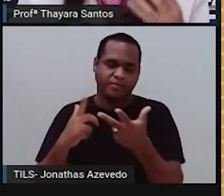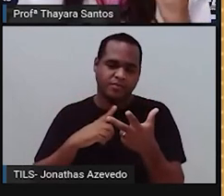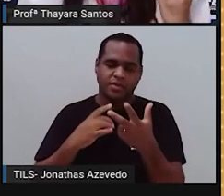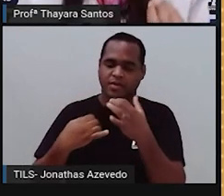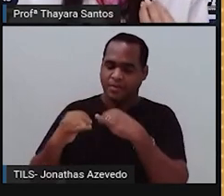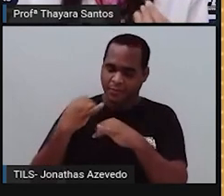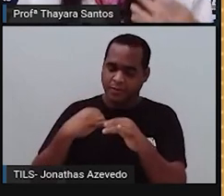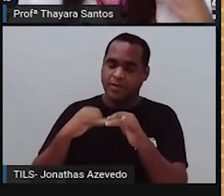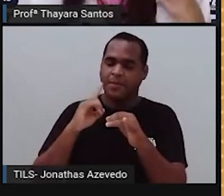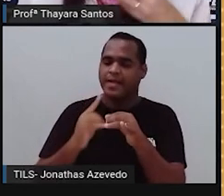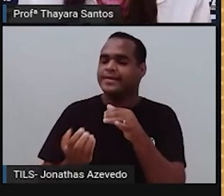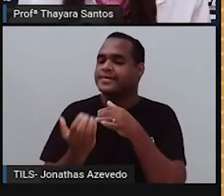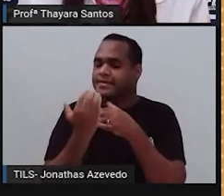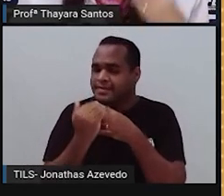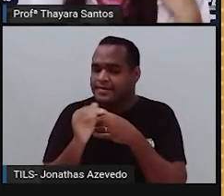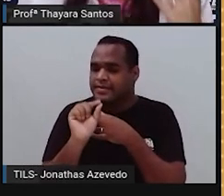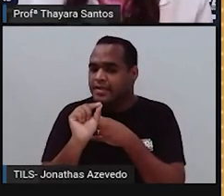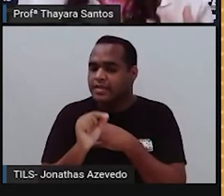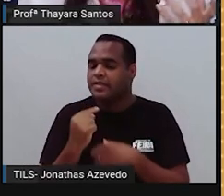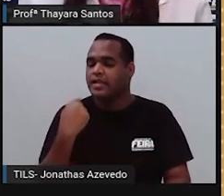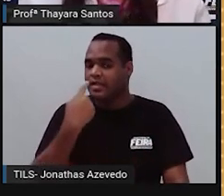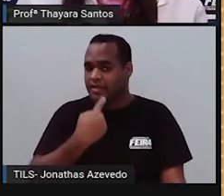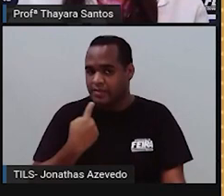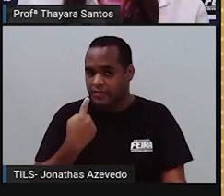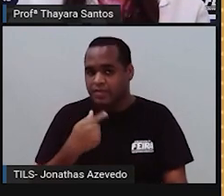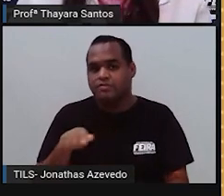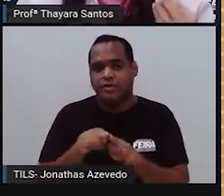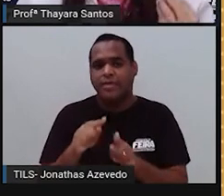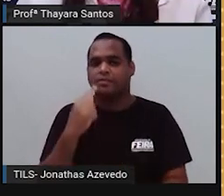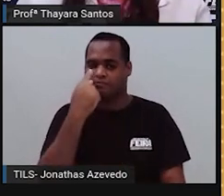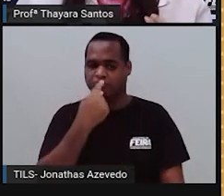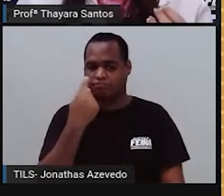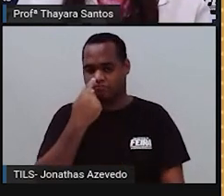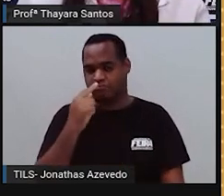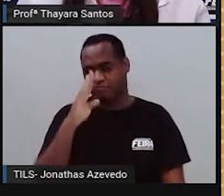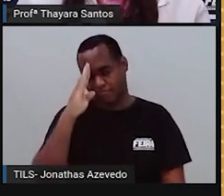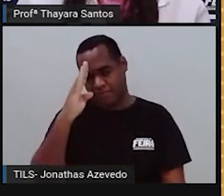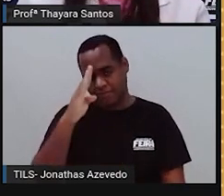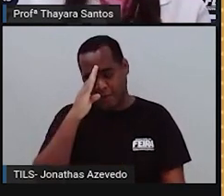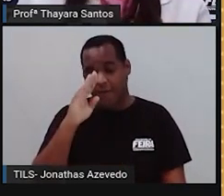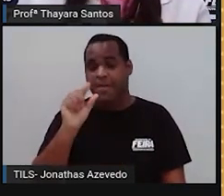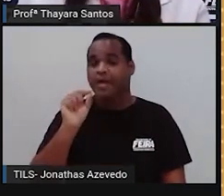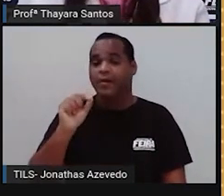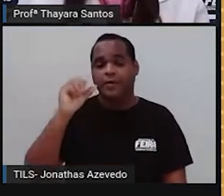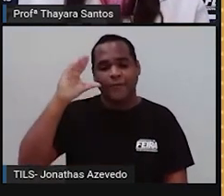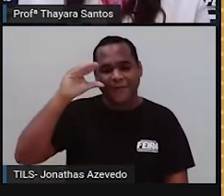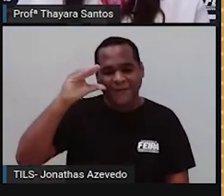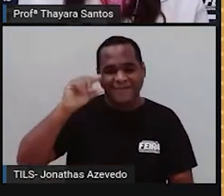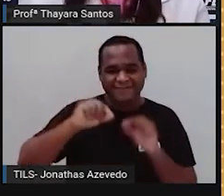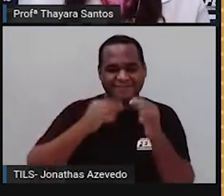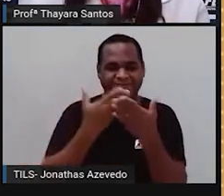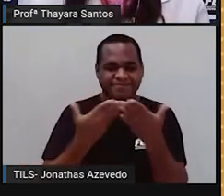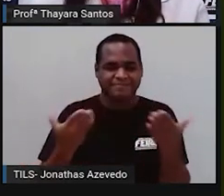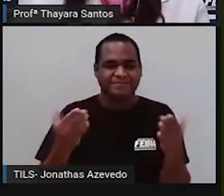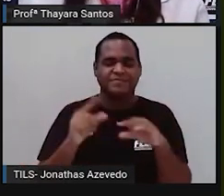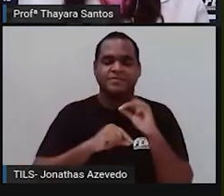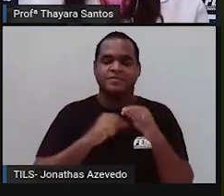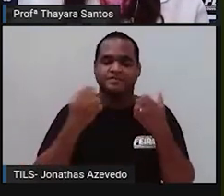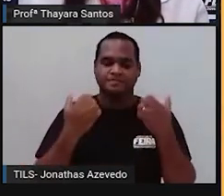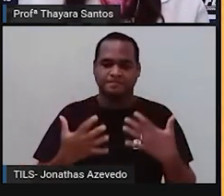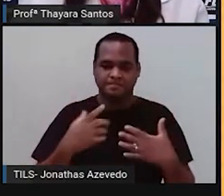claro, eles estão mais concentrados na língua e nas narinas. E uma coisa curiosa, que vocês vão ver